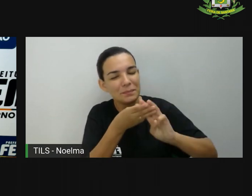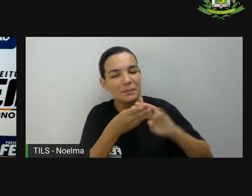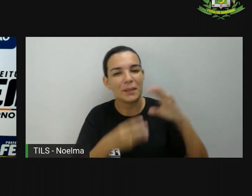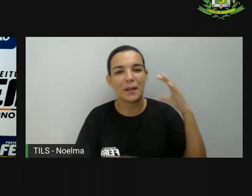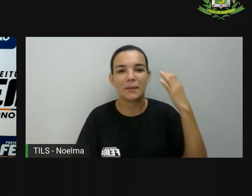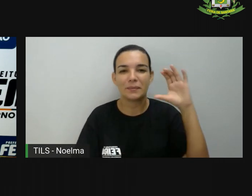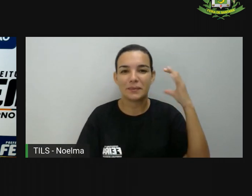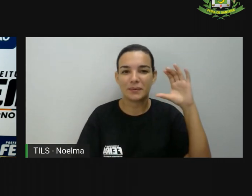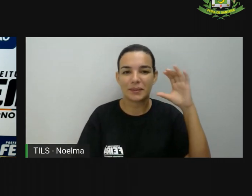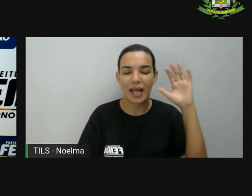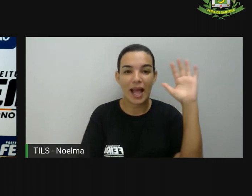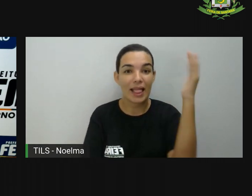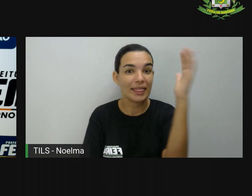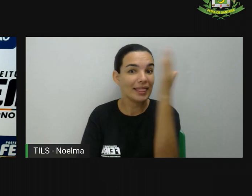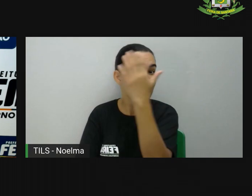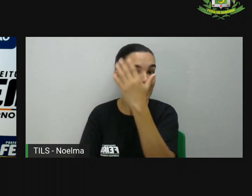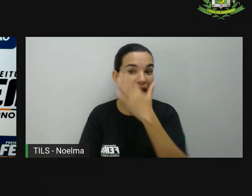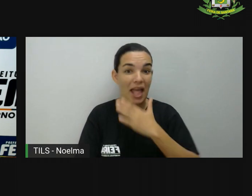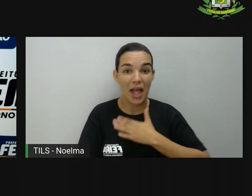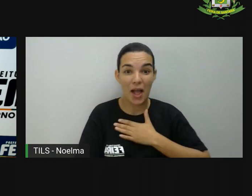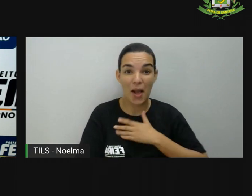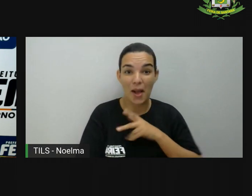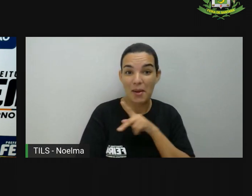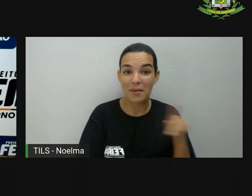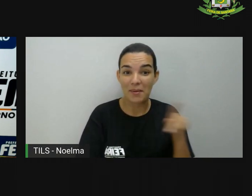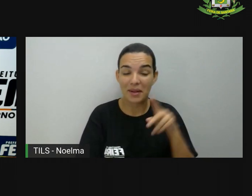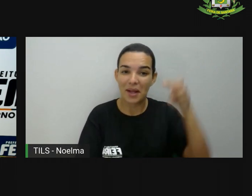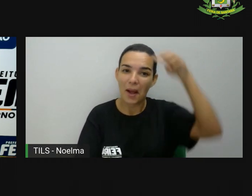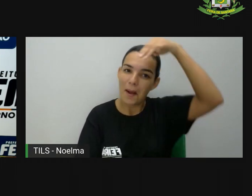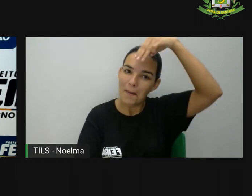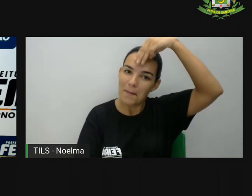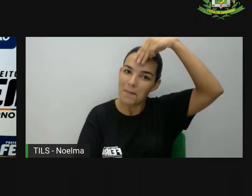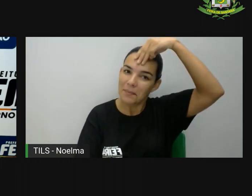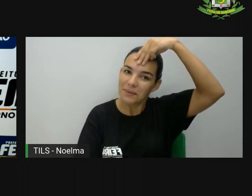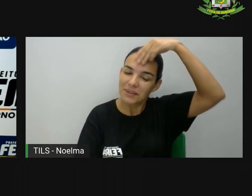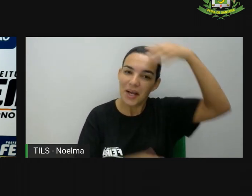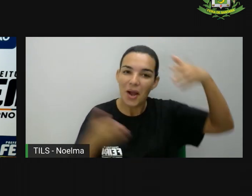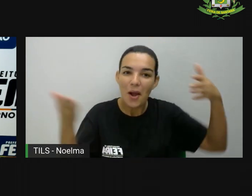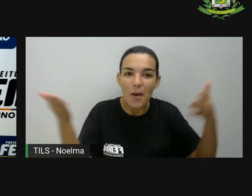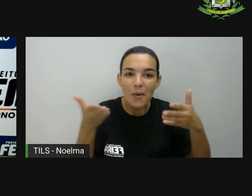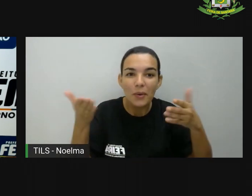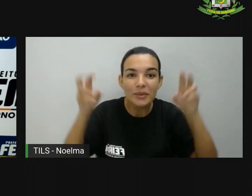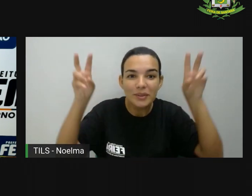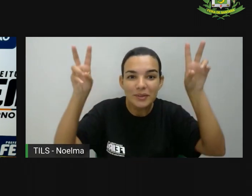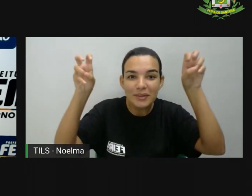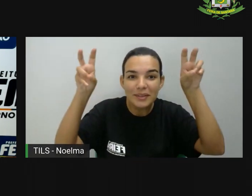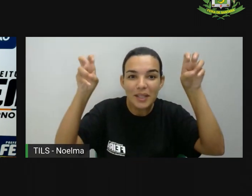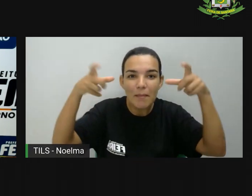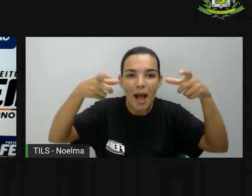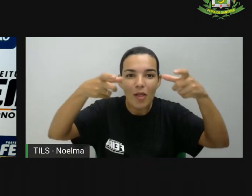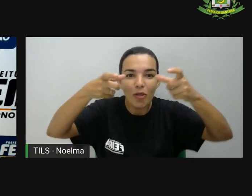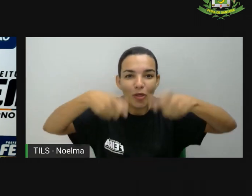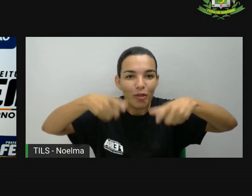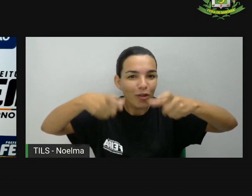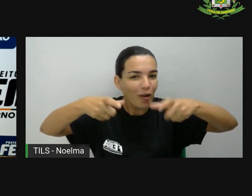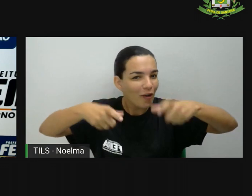da Natureza. Eu sou a professora Mirti e hoje nós iremos falar sobre localização.